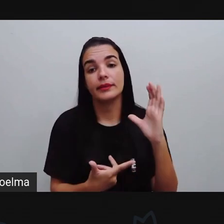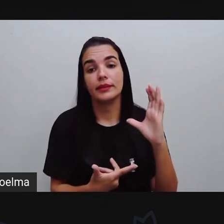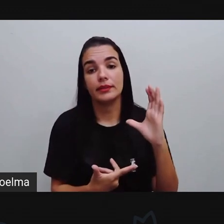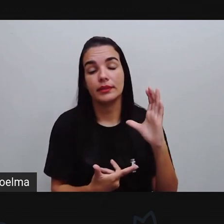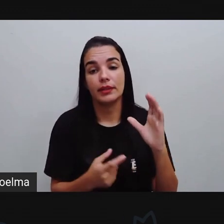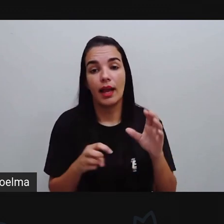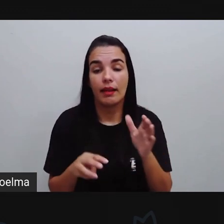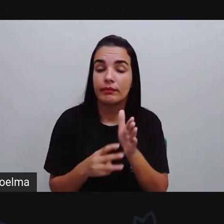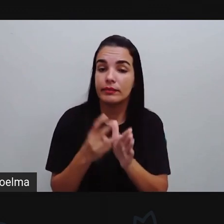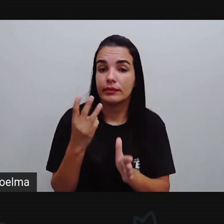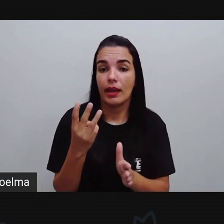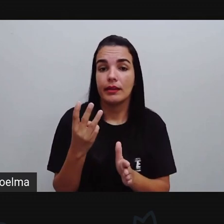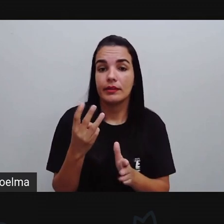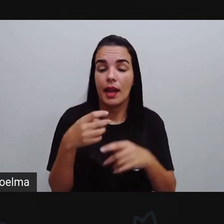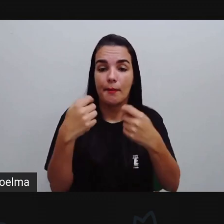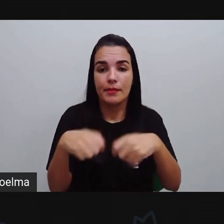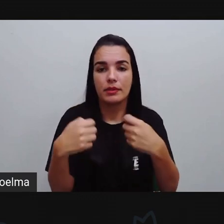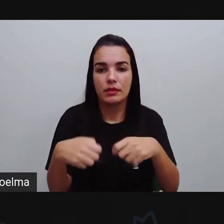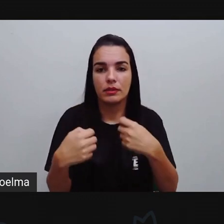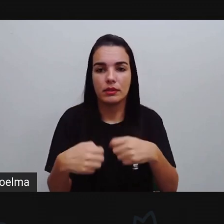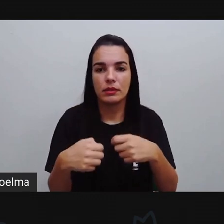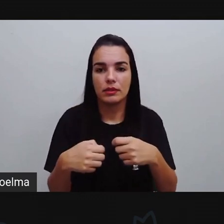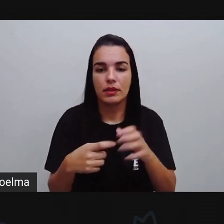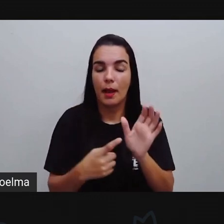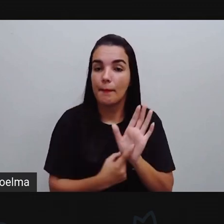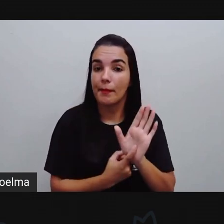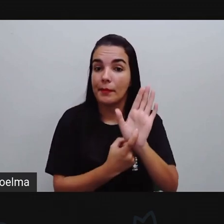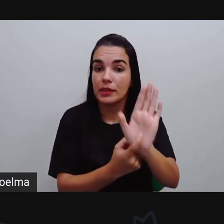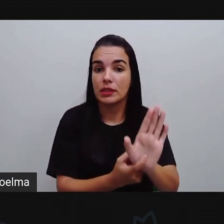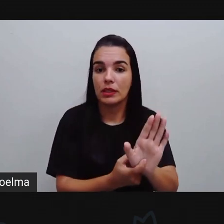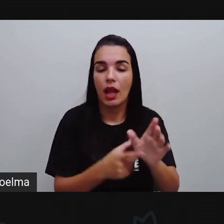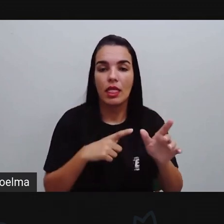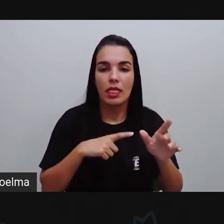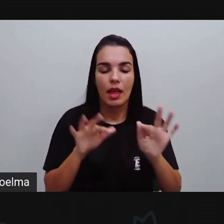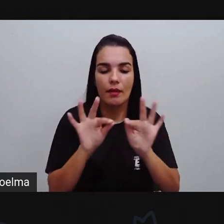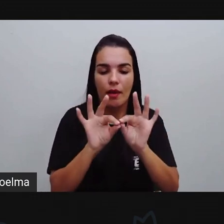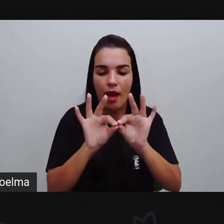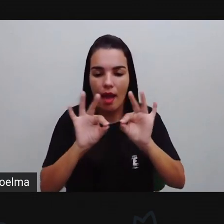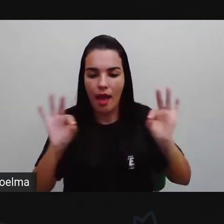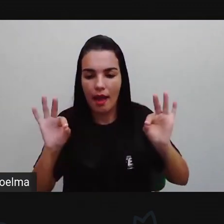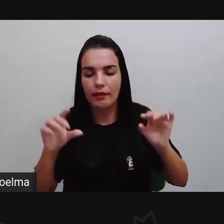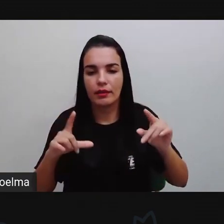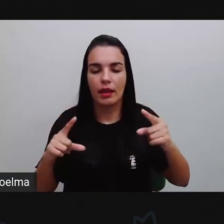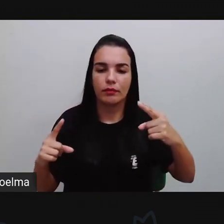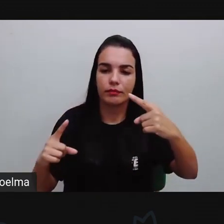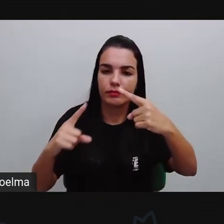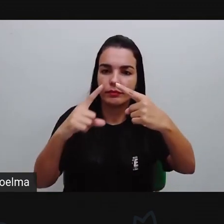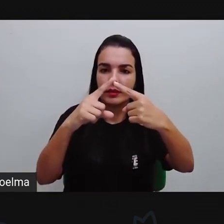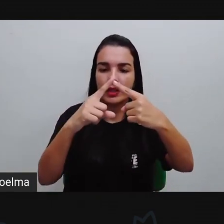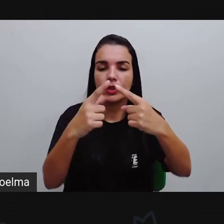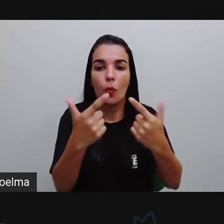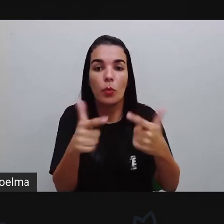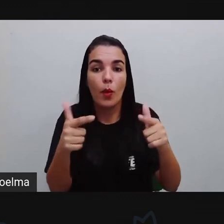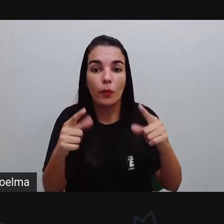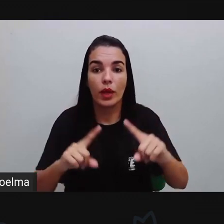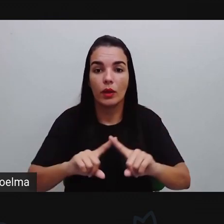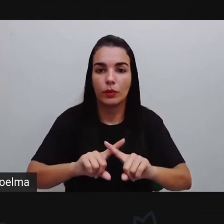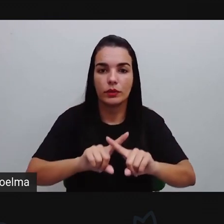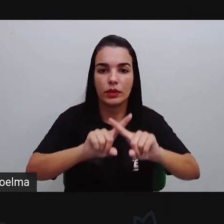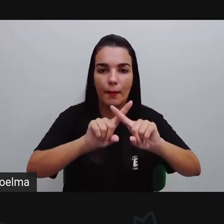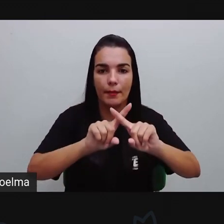as três propriedades, né? Vai ser formada por segmentos de retas, ela é fechada e não há o cruzamento aí